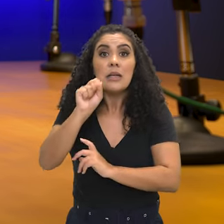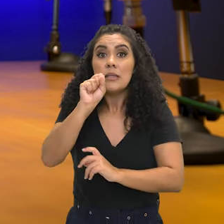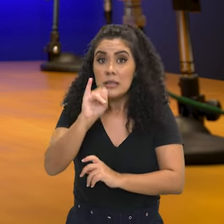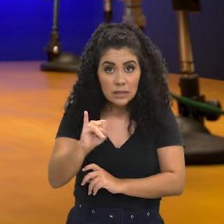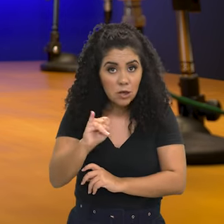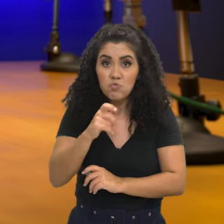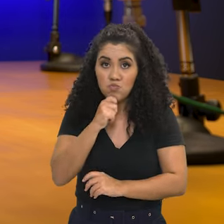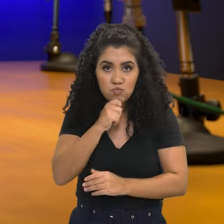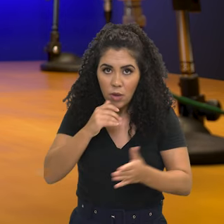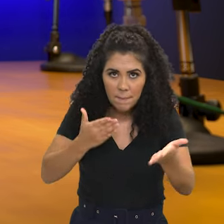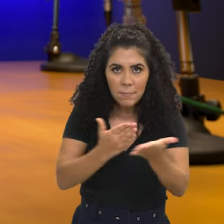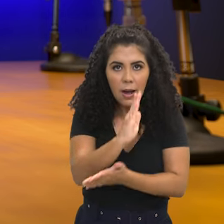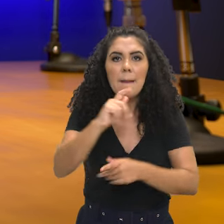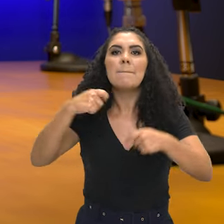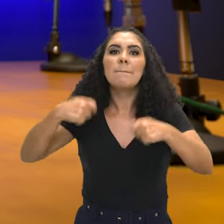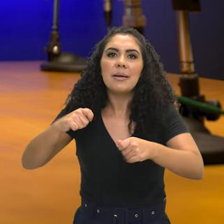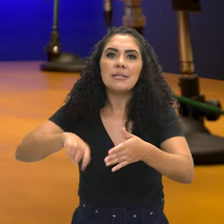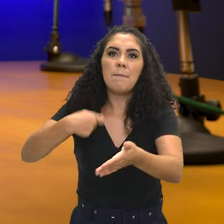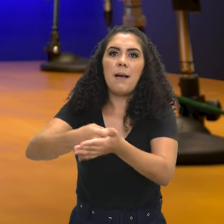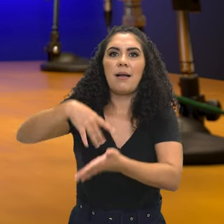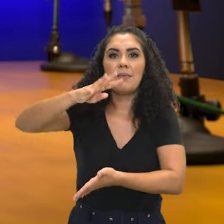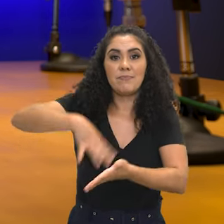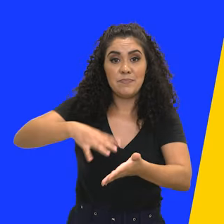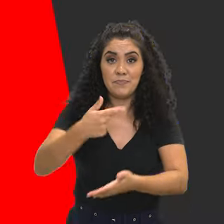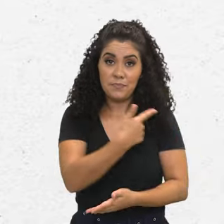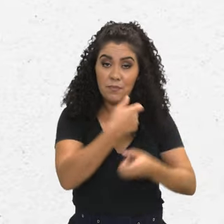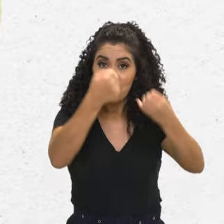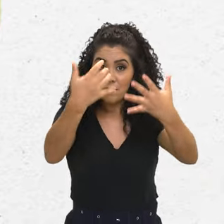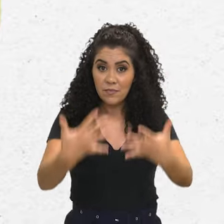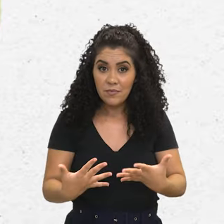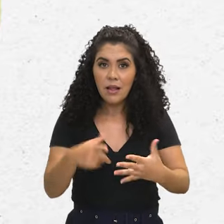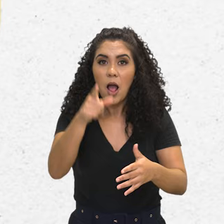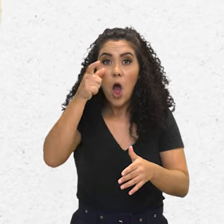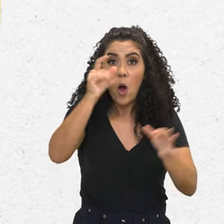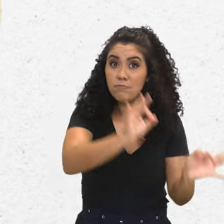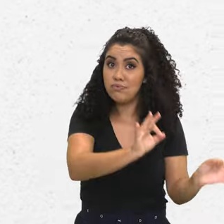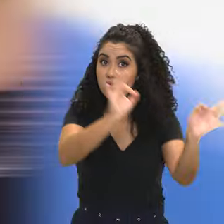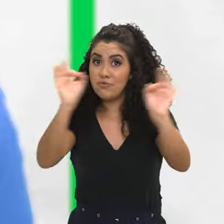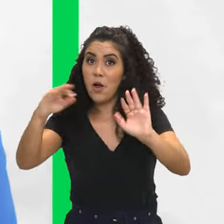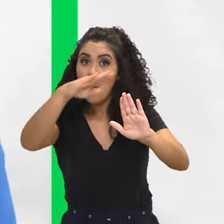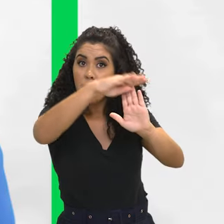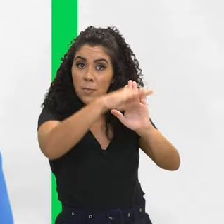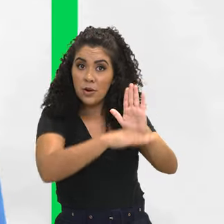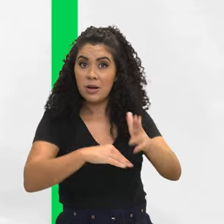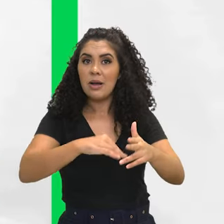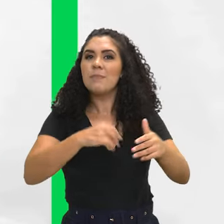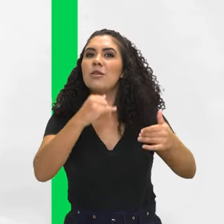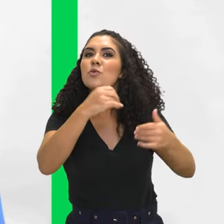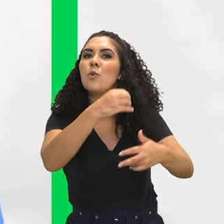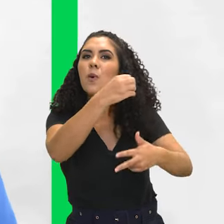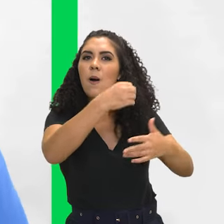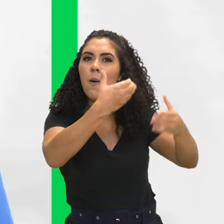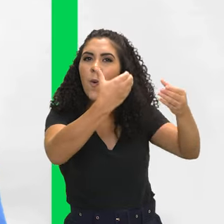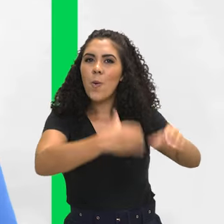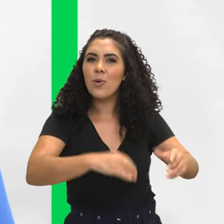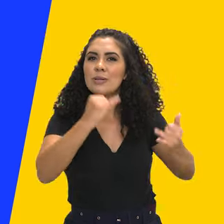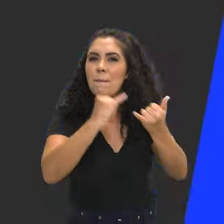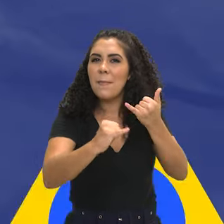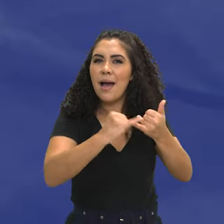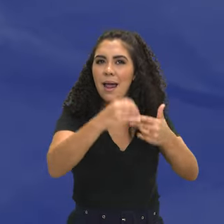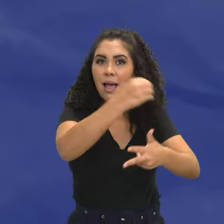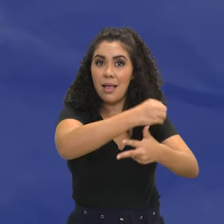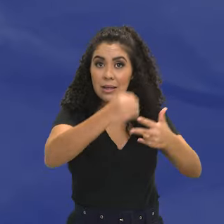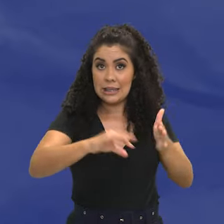aprovada, elas poderão gerar um boleto e pagar a sua inscrição. E tome nota! Confira o cronograma do Enem dos concursos.